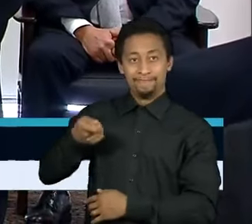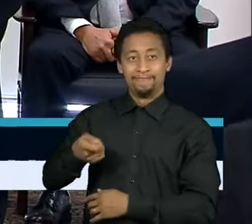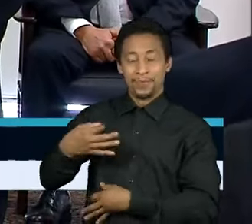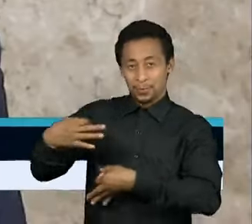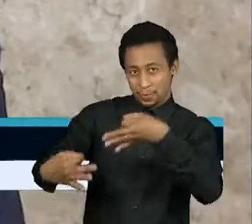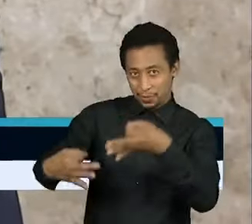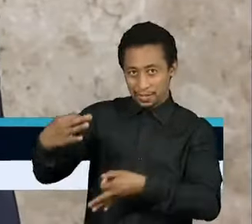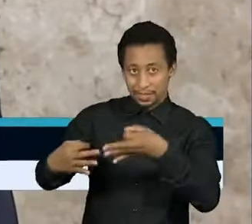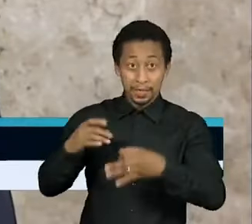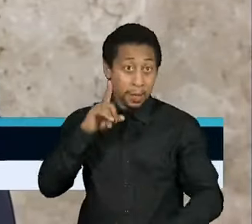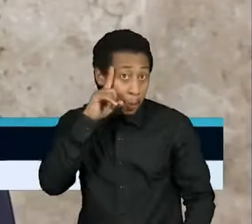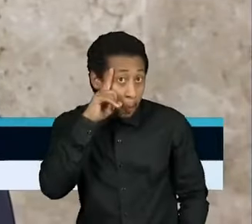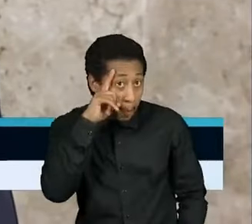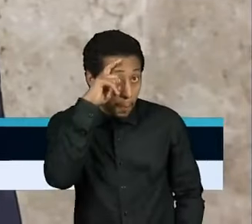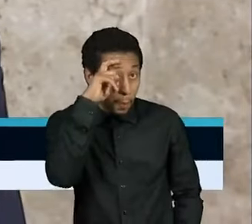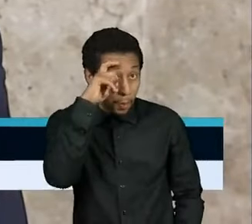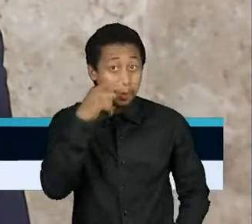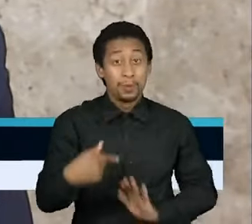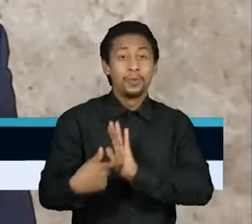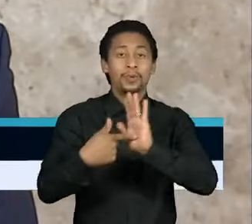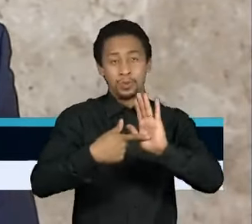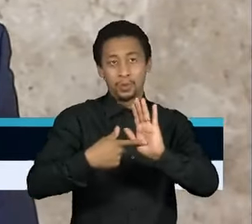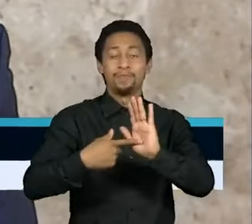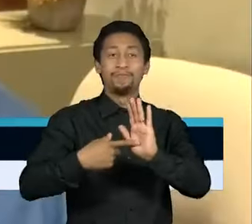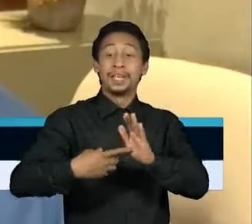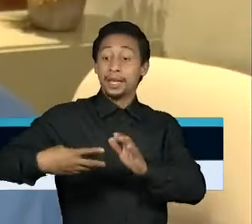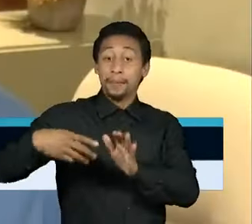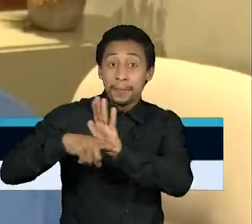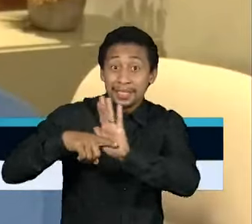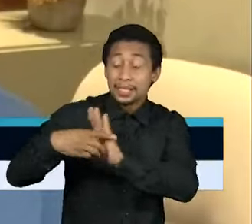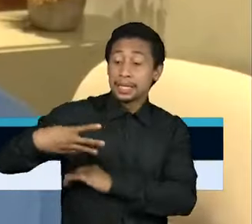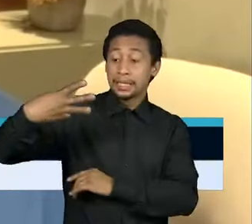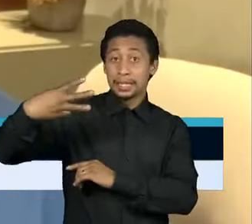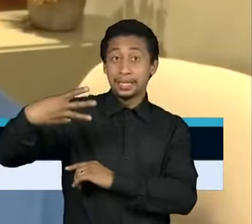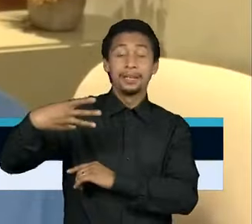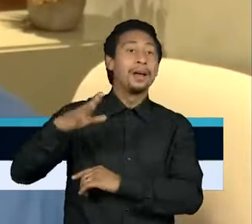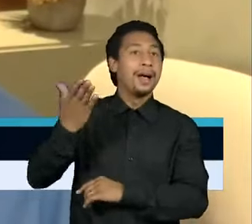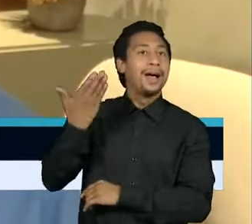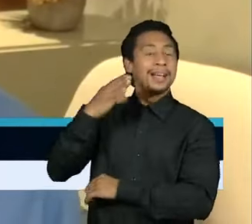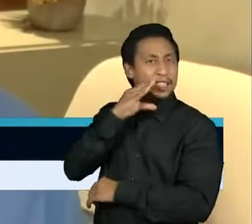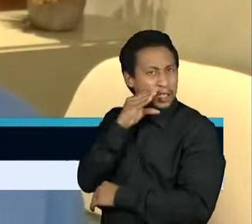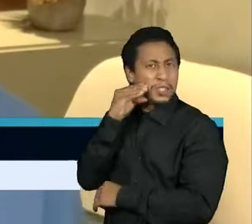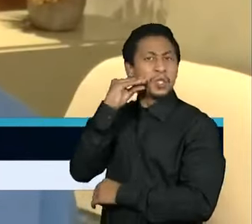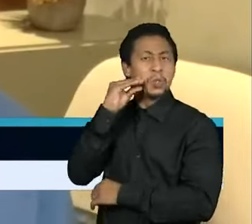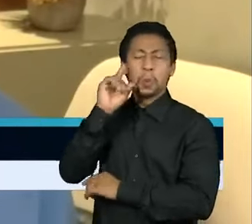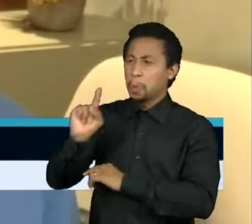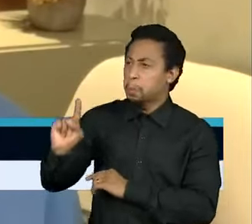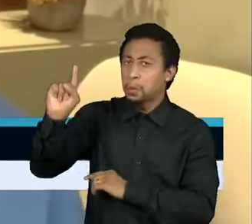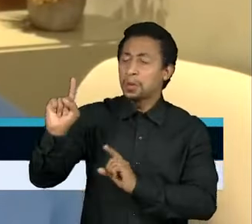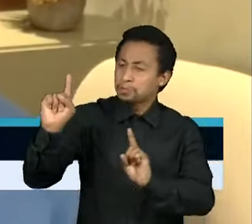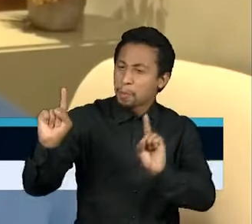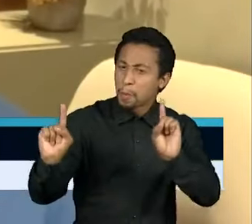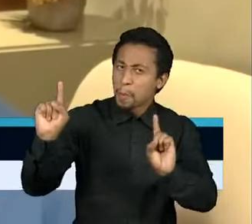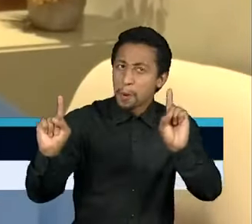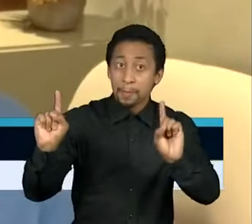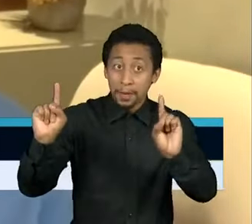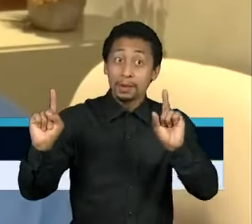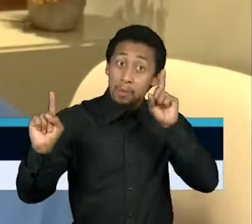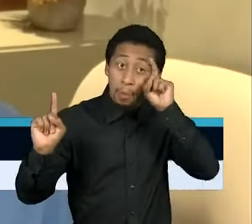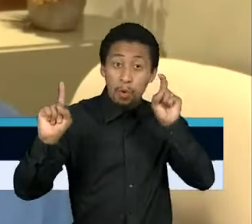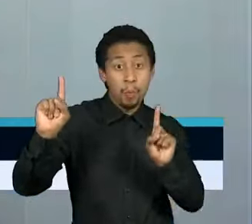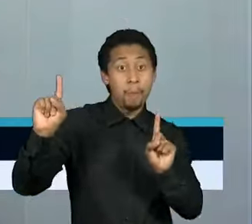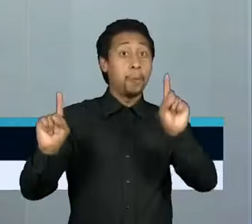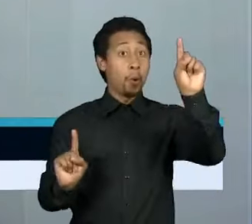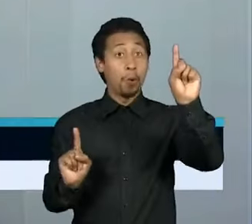a popularidade e apareceu em terceiro lugar nas pesquisas. Ele passou o Ciro Gomes, candidato do PDT, que subiu o tom contra os